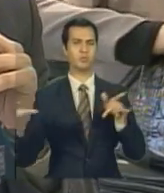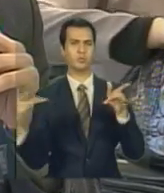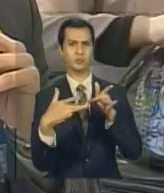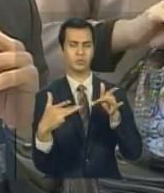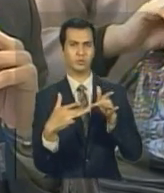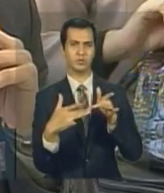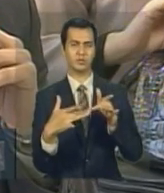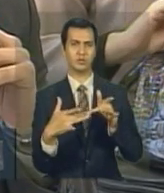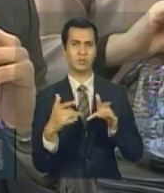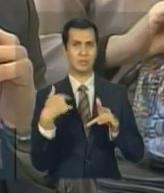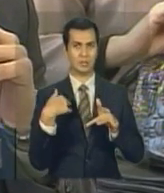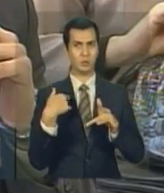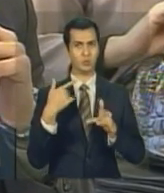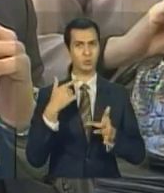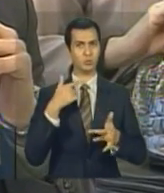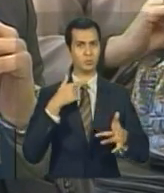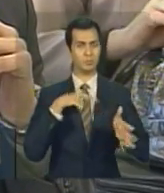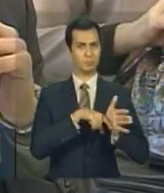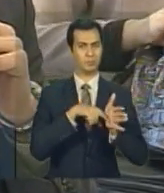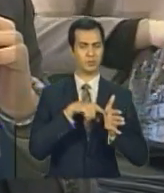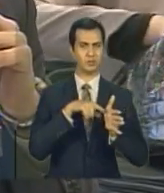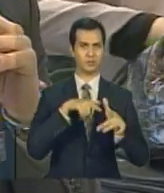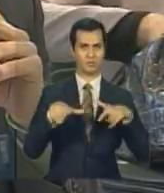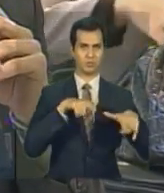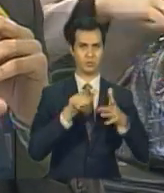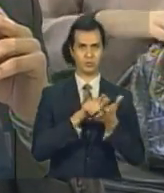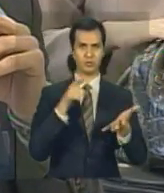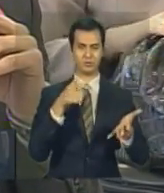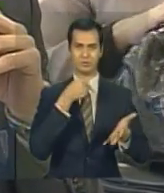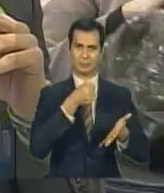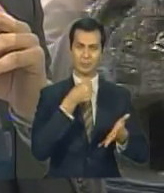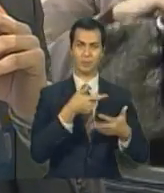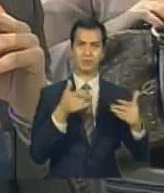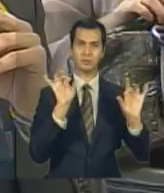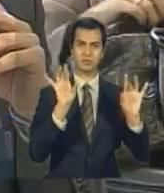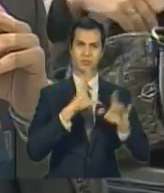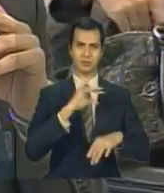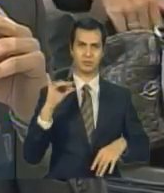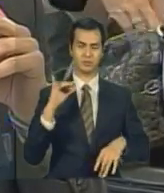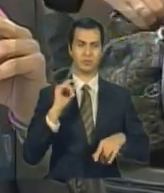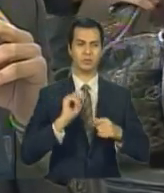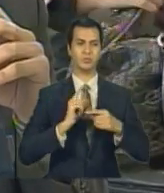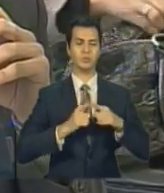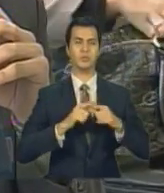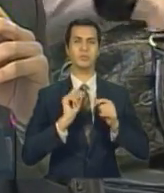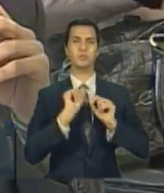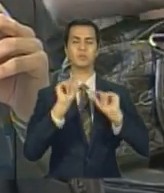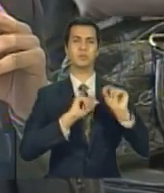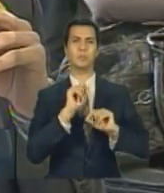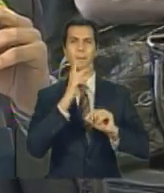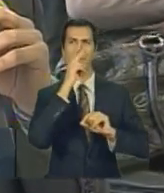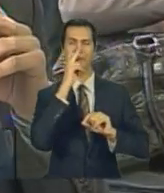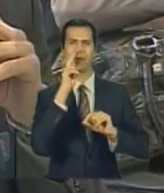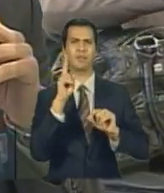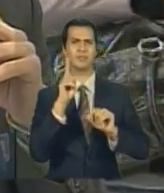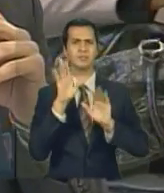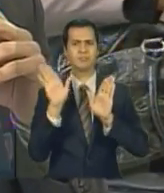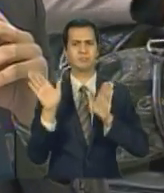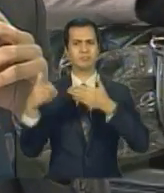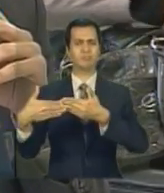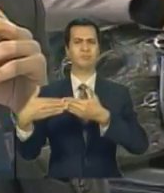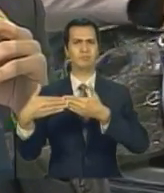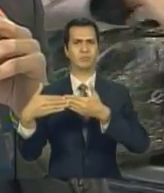científico, tenho uma preocupação de... Eu tenho medo de que a gente esteja fazendo um Barcelona e Santos de portões fechados. Um